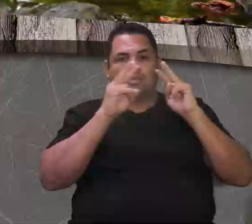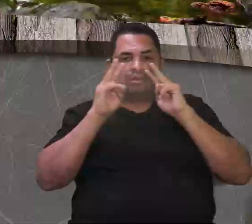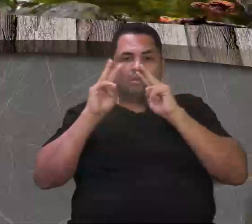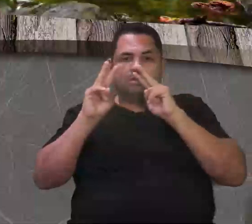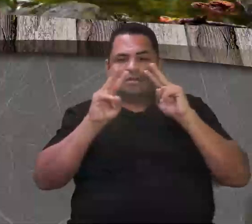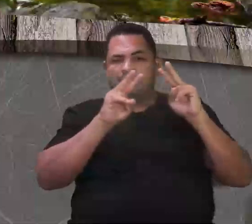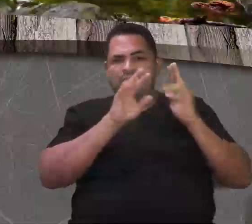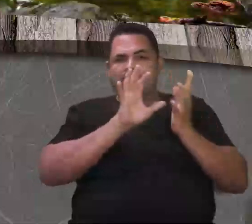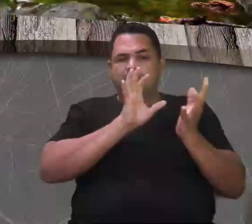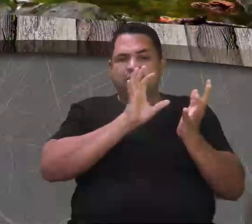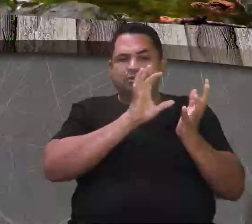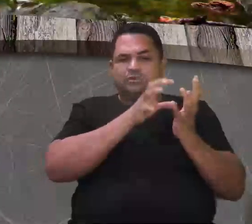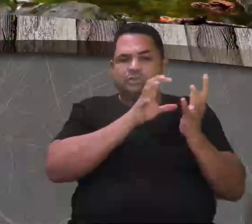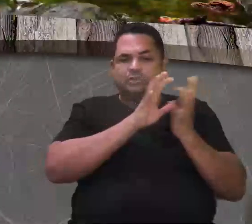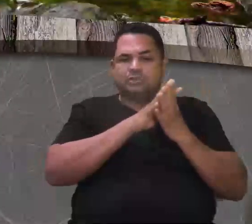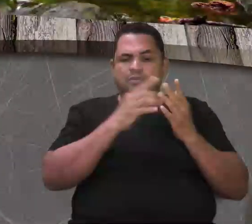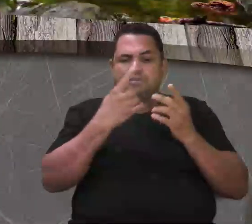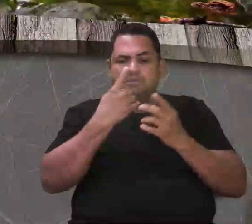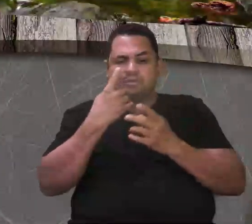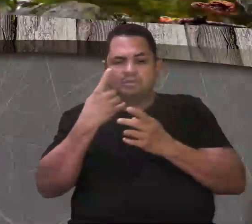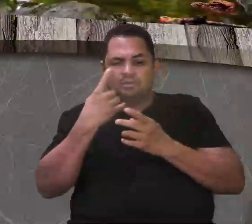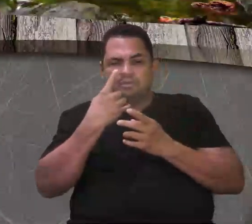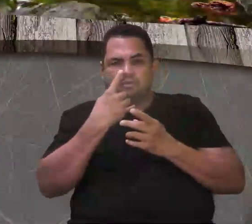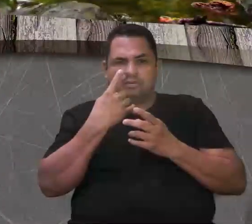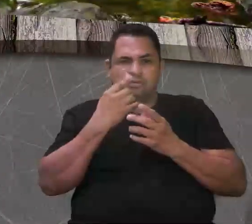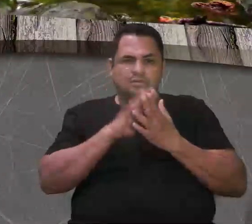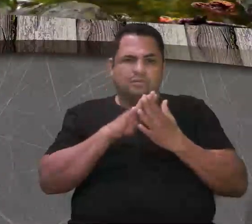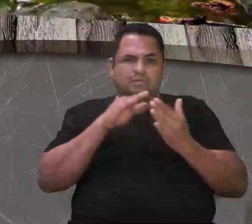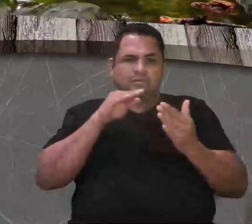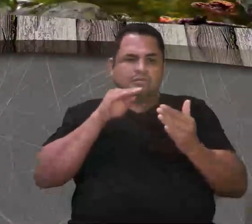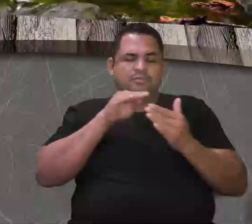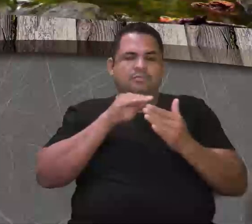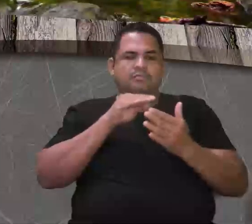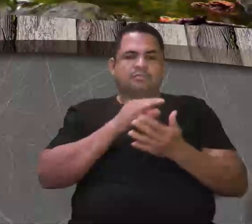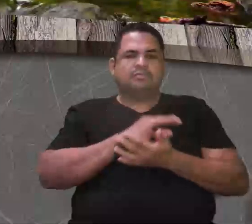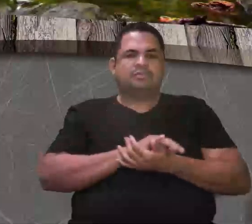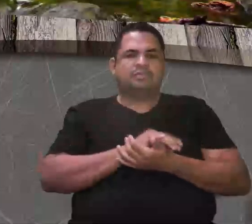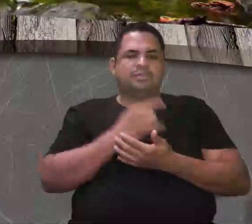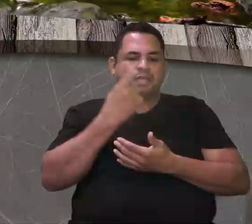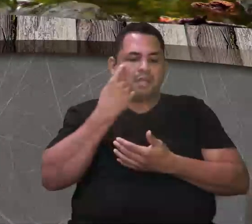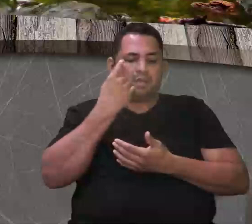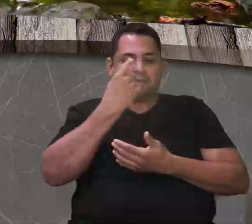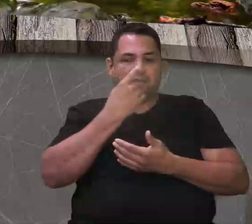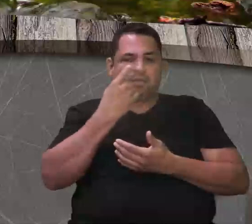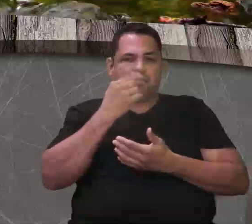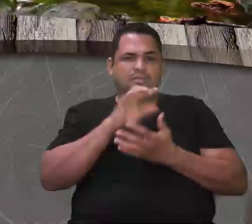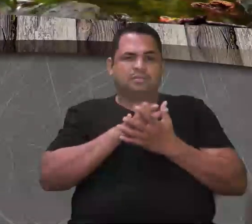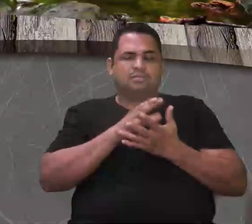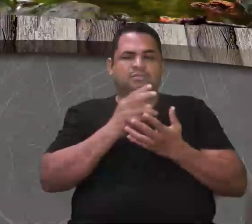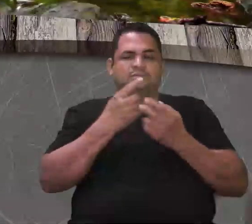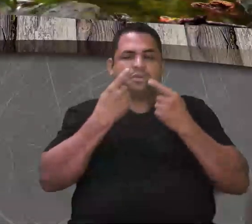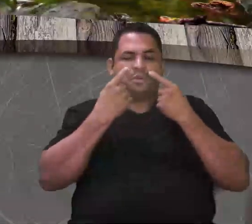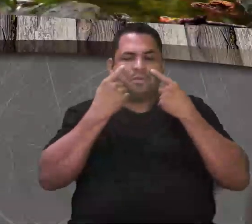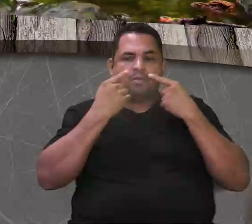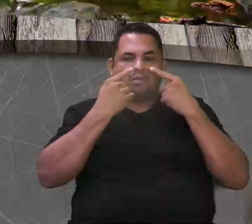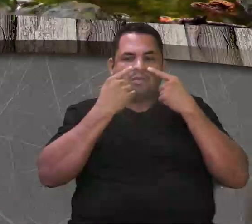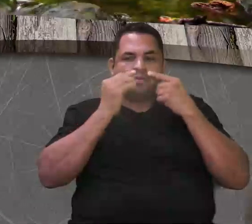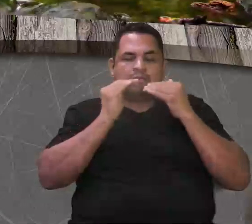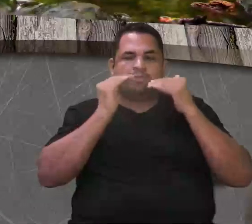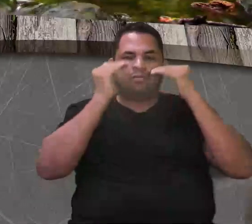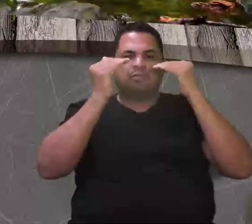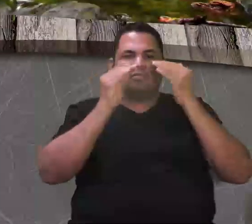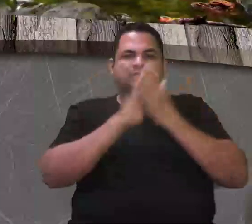Às vezes, o jacaré vai chegando, se você nem ver, ele vai chegando encostado do toco. Mas ele está ali, o olhinho, as narinas do lado de fora.